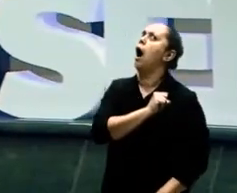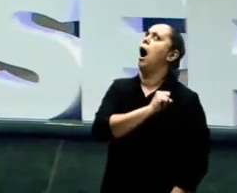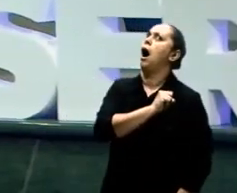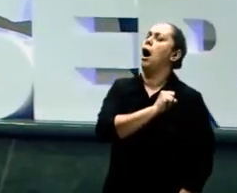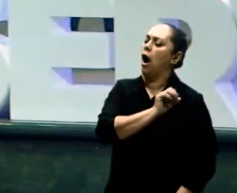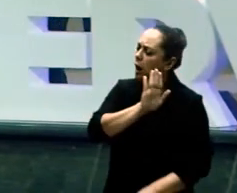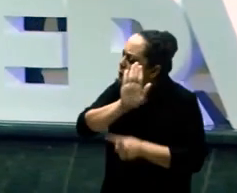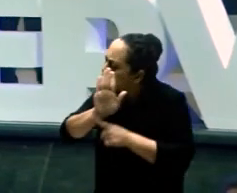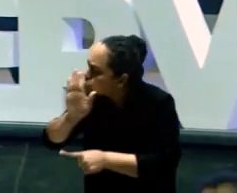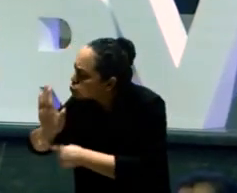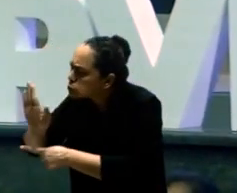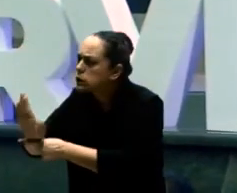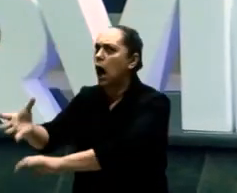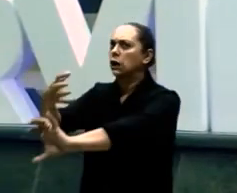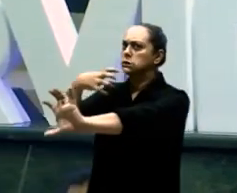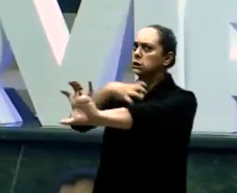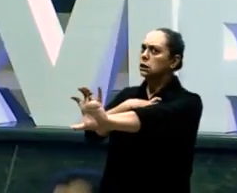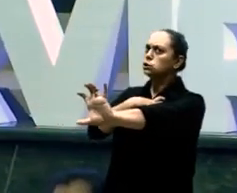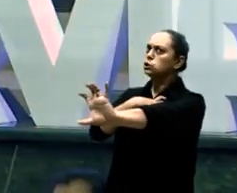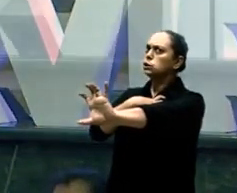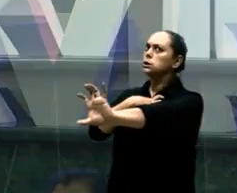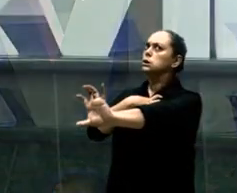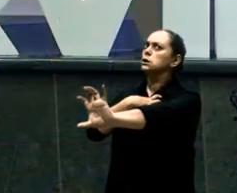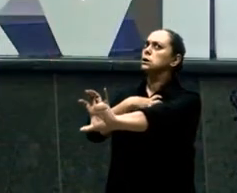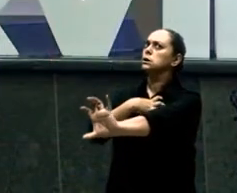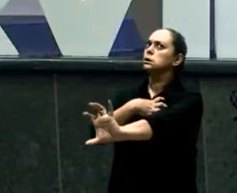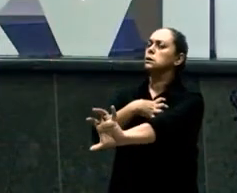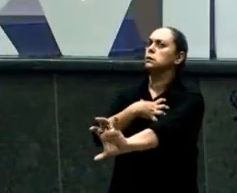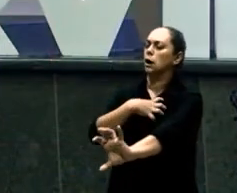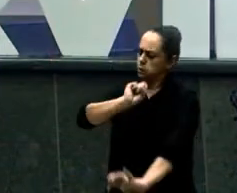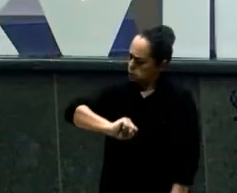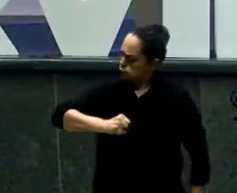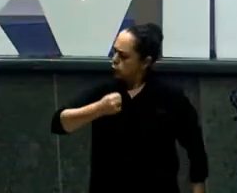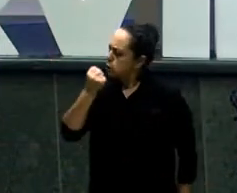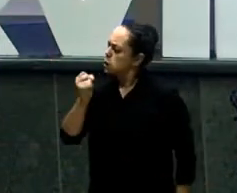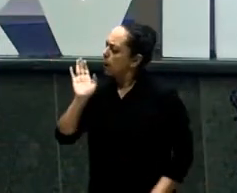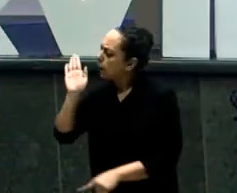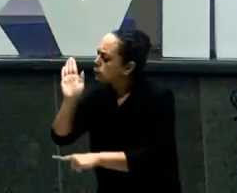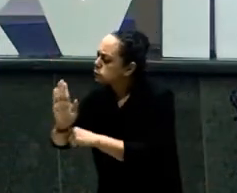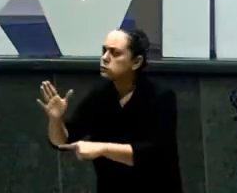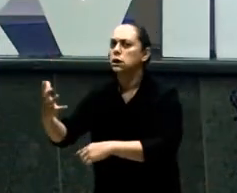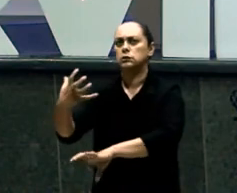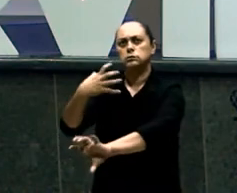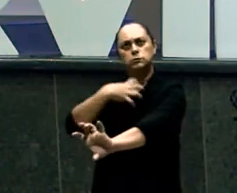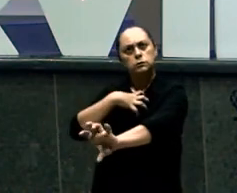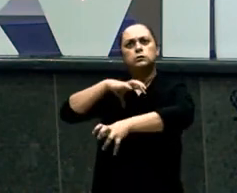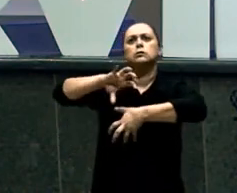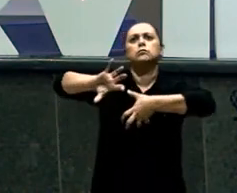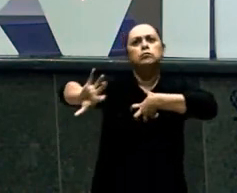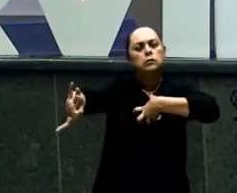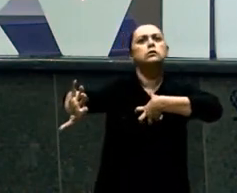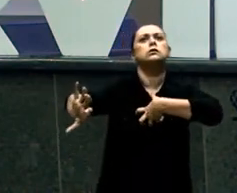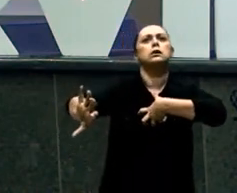É um lutando pelo outro É uma lutando pela outra Nós podemos ter Os nossos conflitos Não tem como